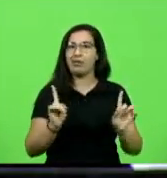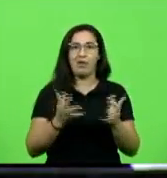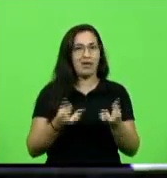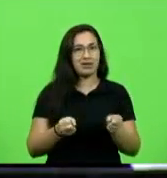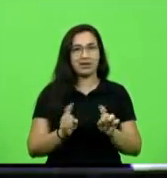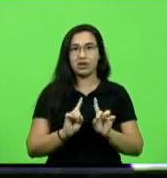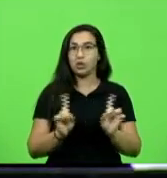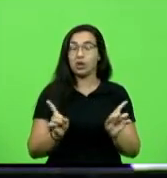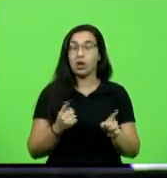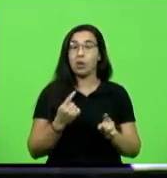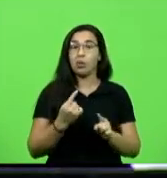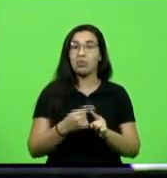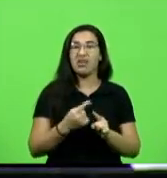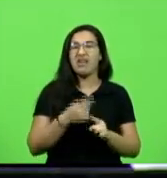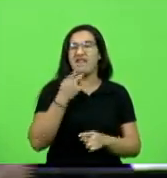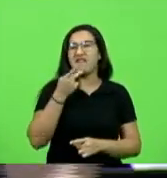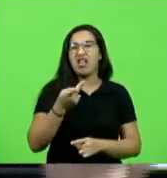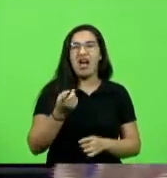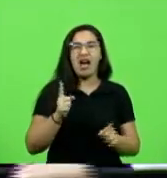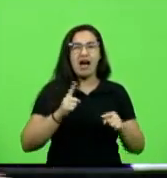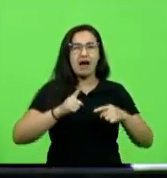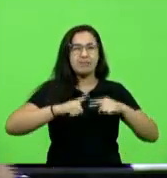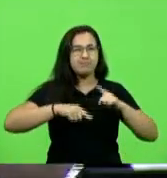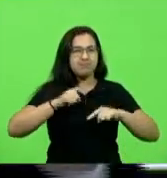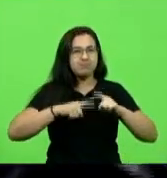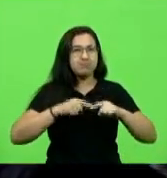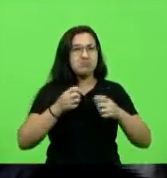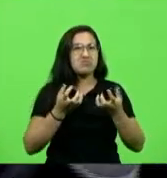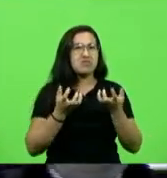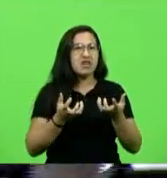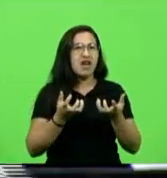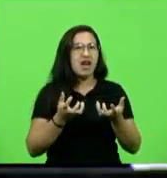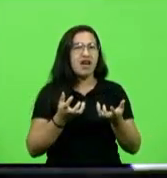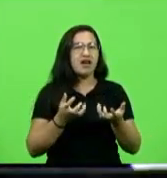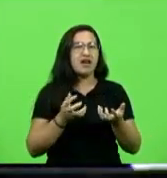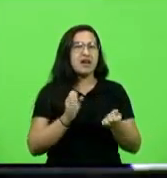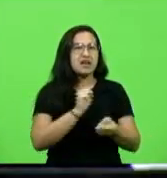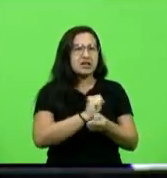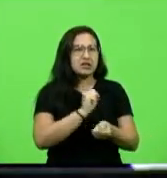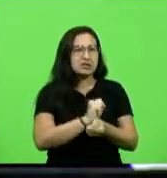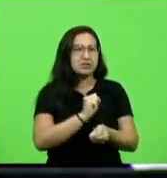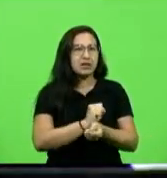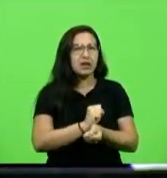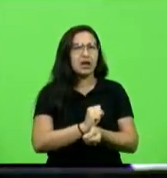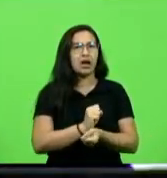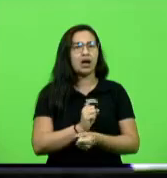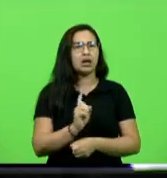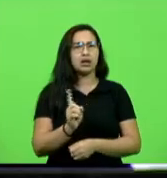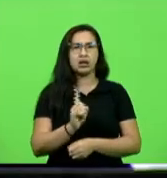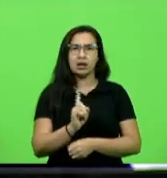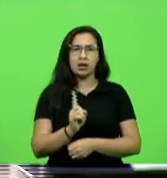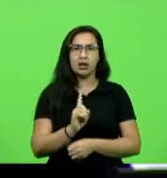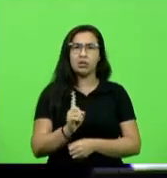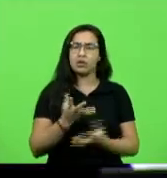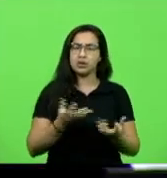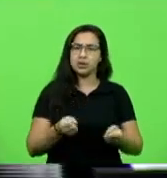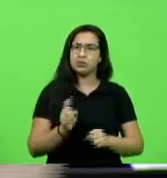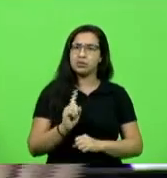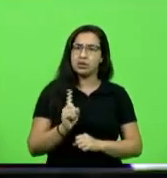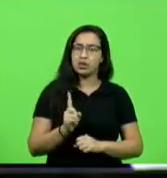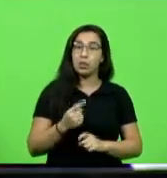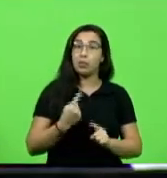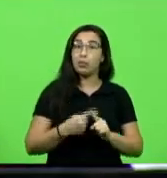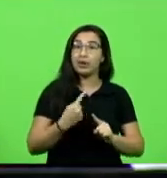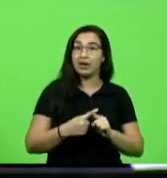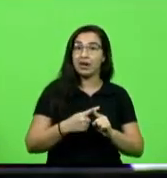quando dizem isso que não é uma arte manha para esfriar a chapa para ver como é eu não aceito deputado vonney Weber porque a justiça